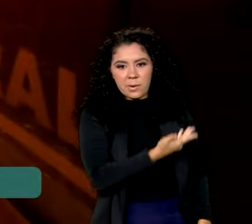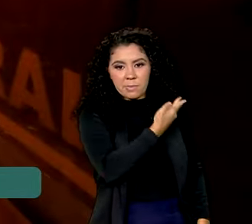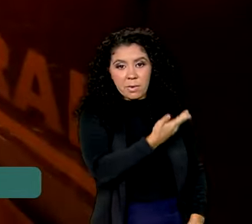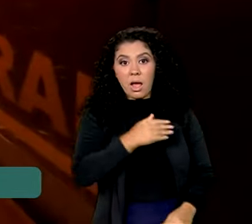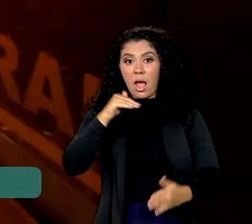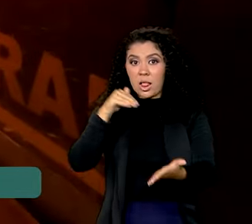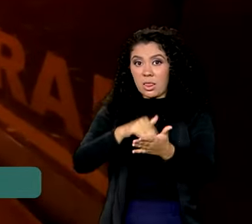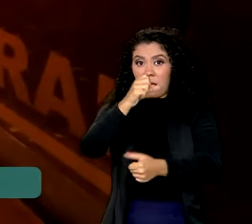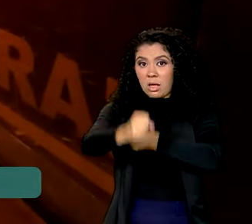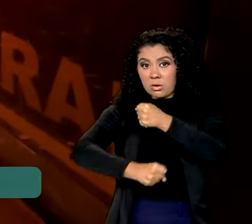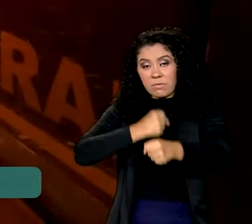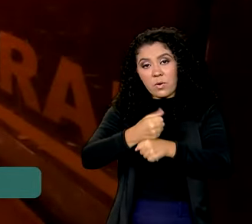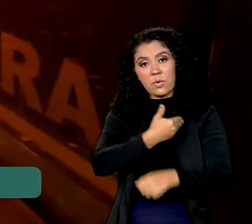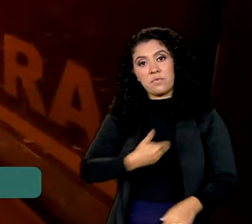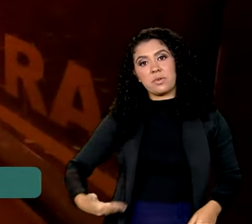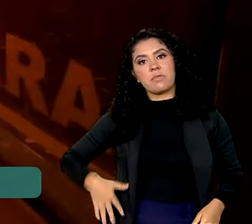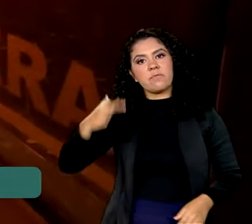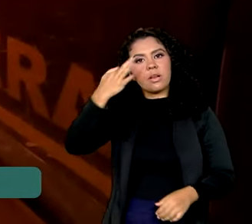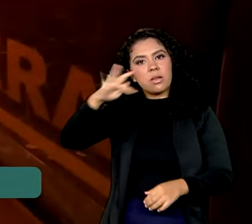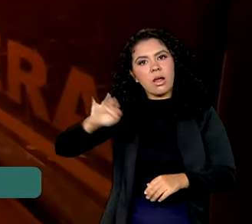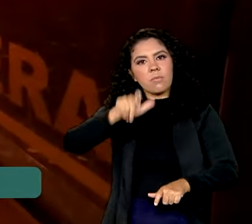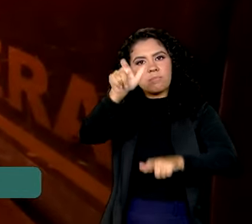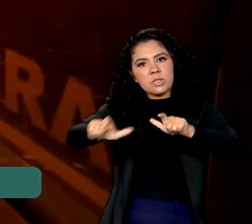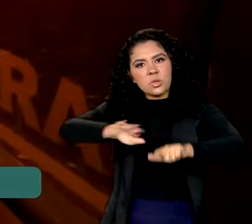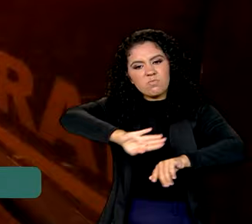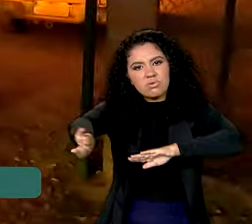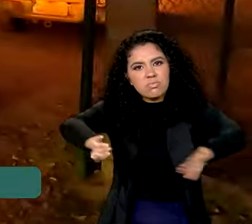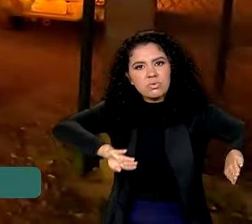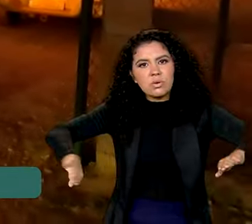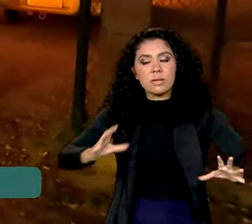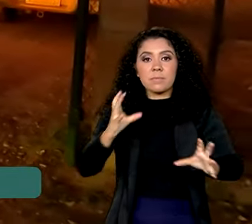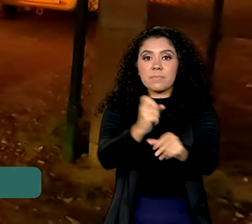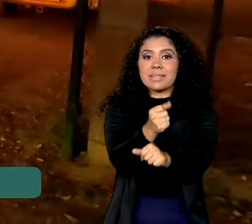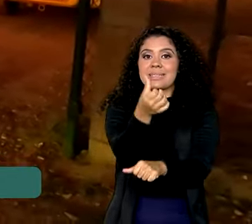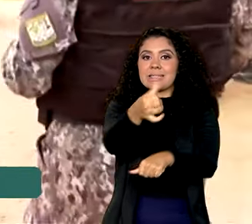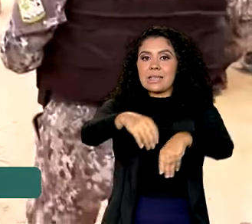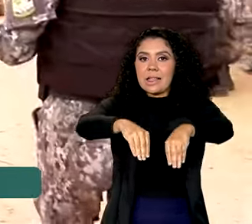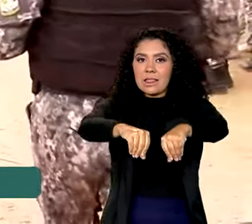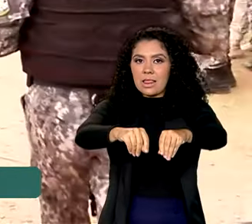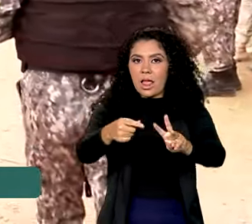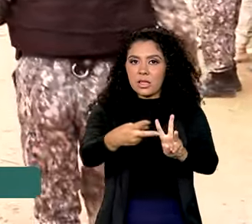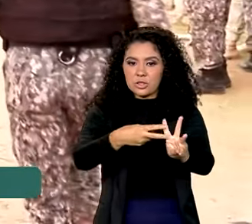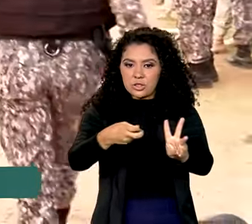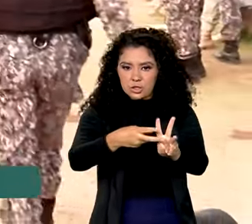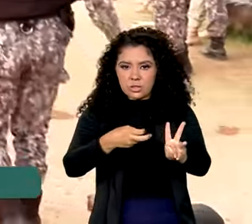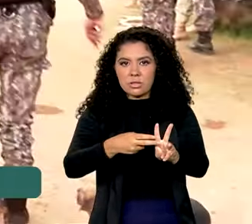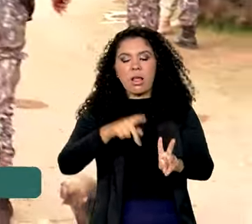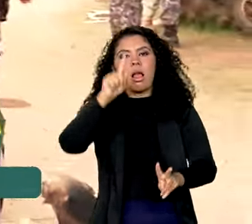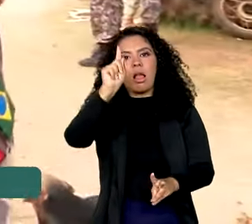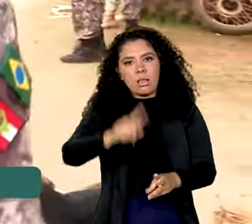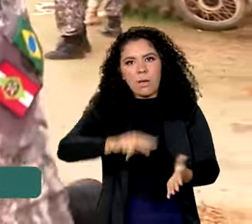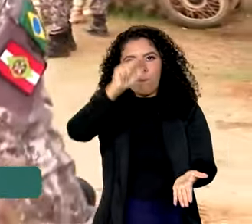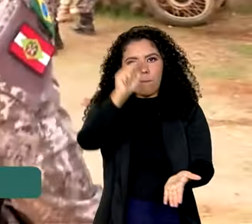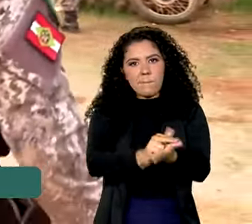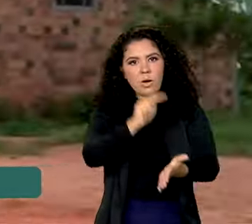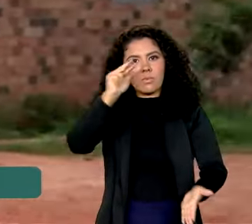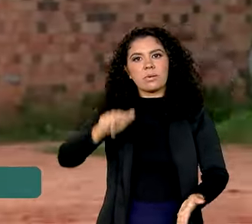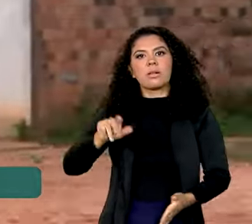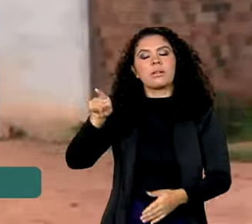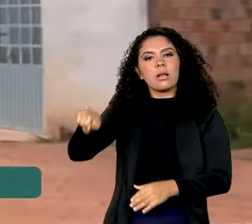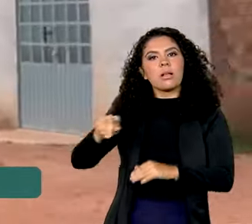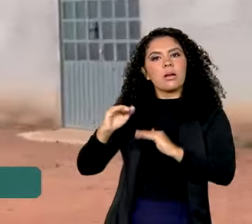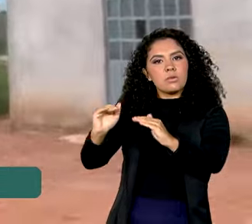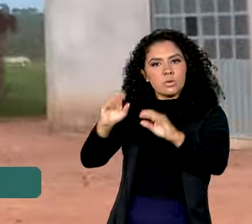federal deve retirar invasores de pelo menos seis terras indígenas. É o que foi homologado pelo Supremo Tribunal